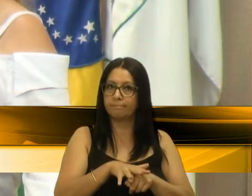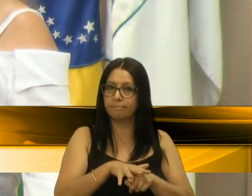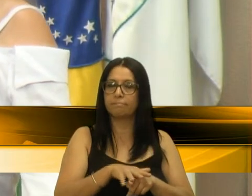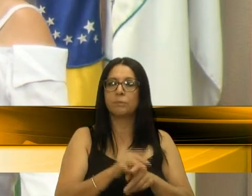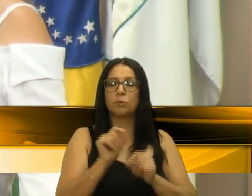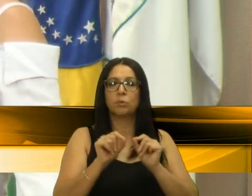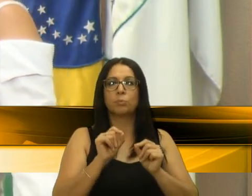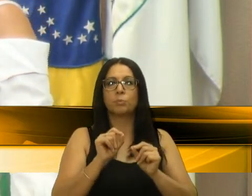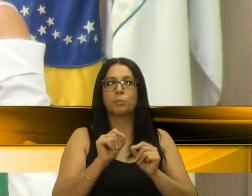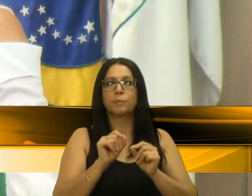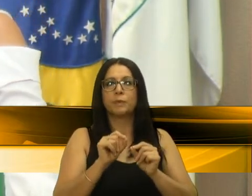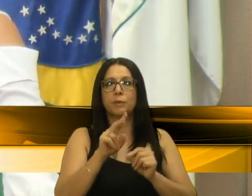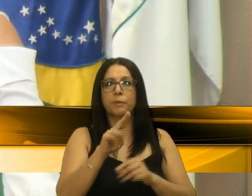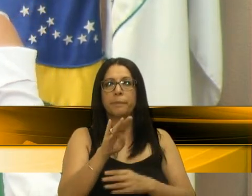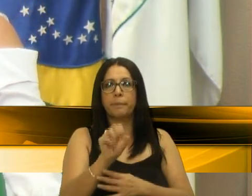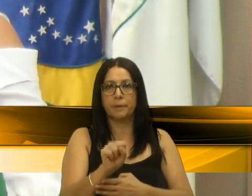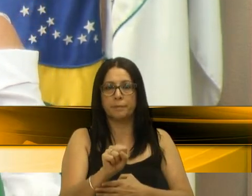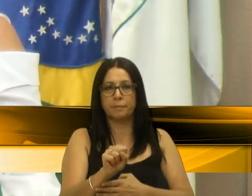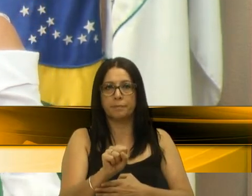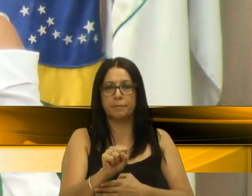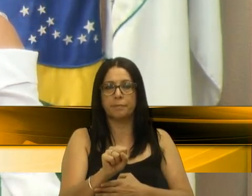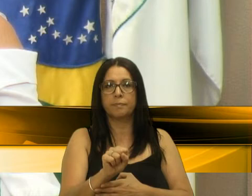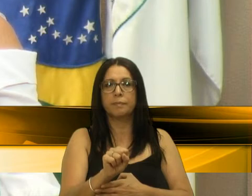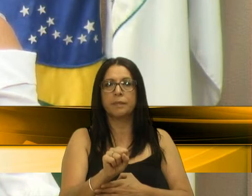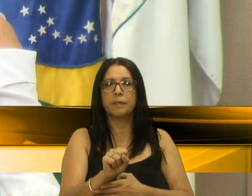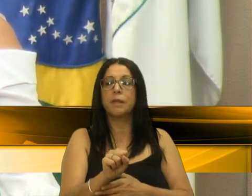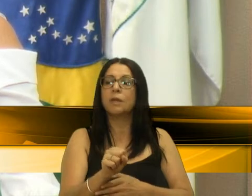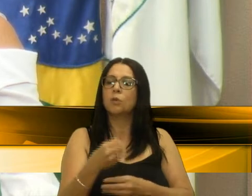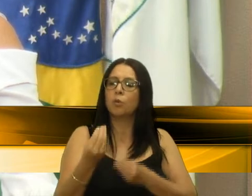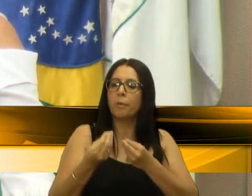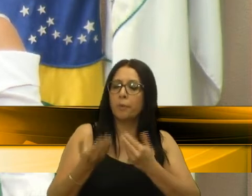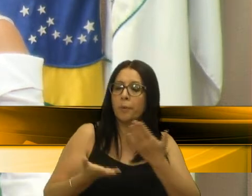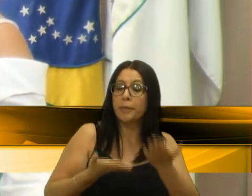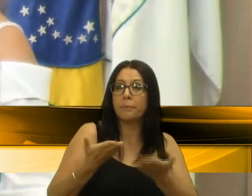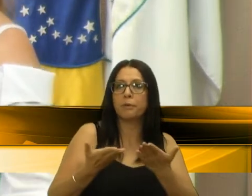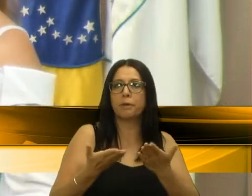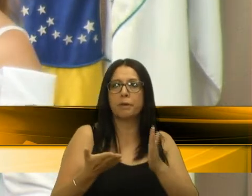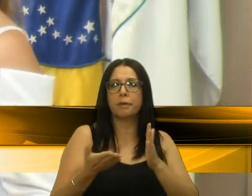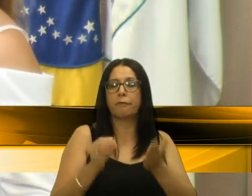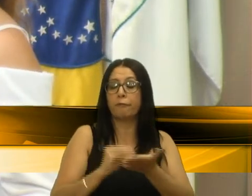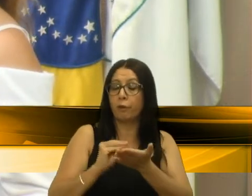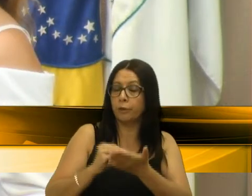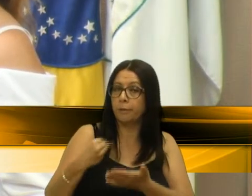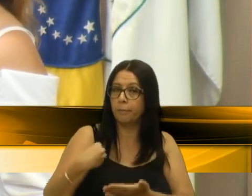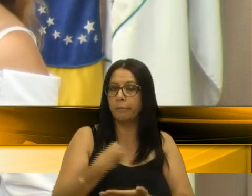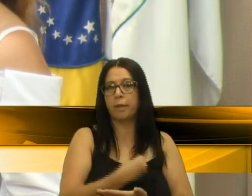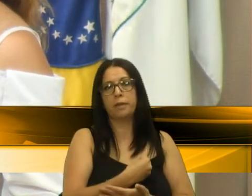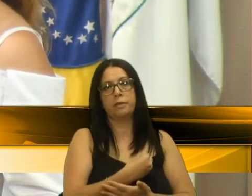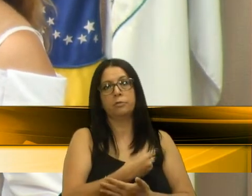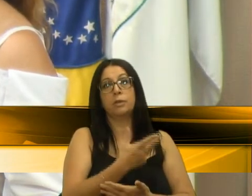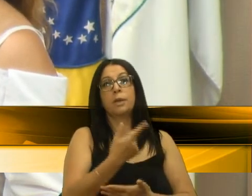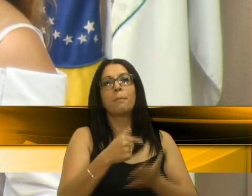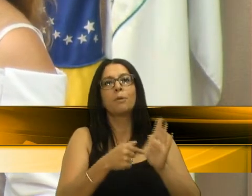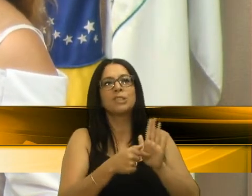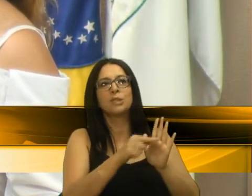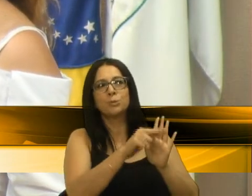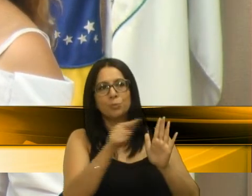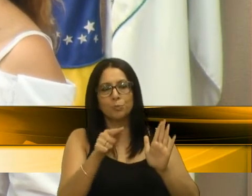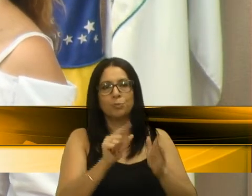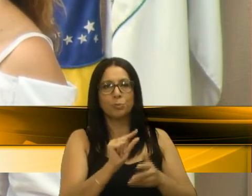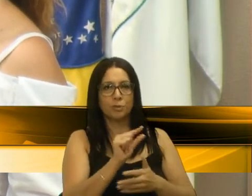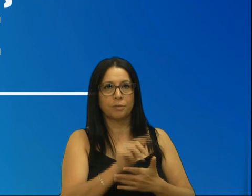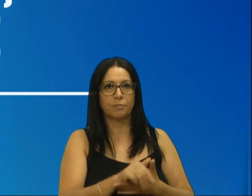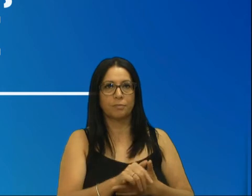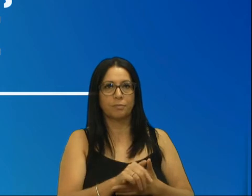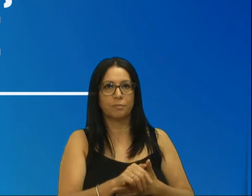relação à questão das unidades básicas de saúde, aos atendimentos, falta de médicos, então queria mostrar um pouquinho para vocês, vou